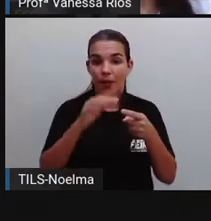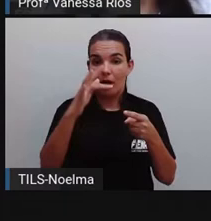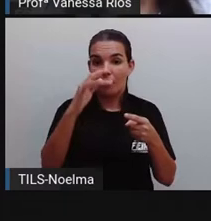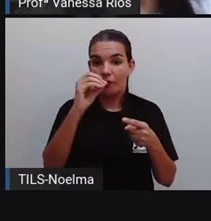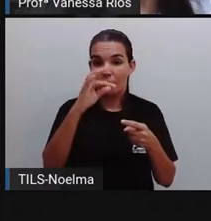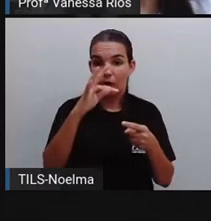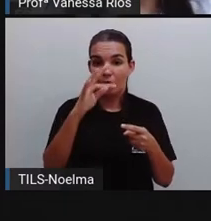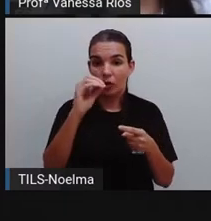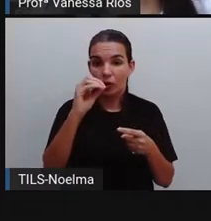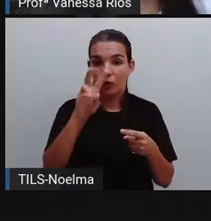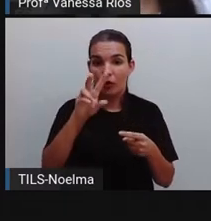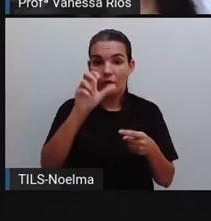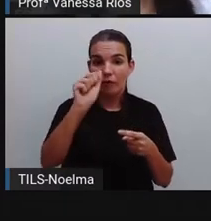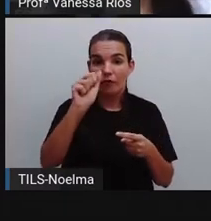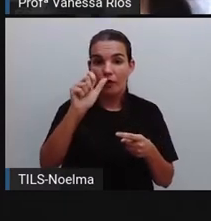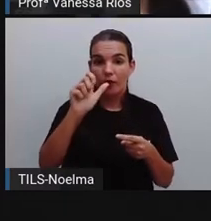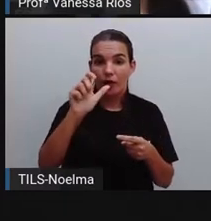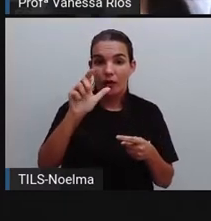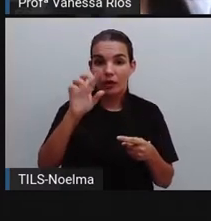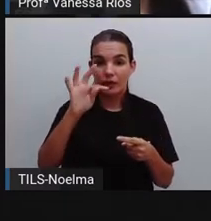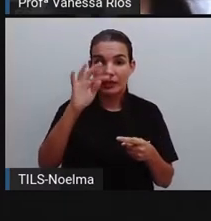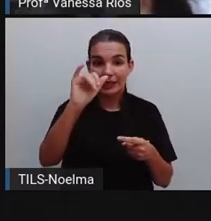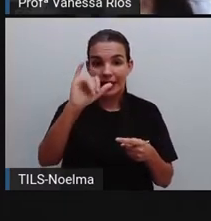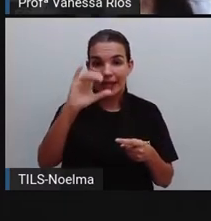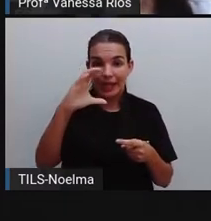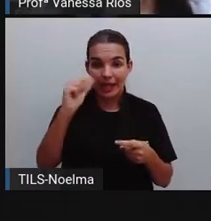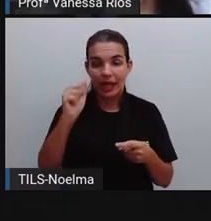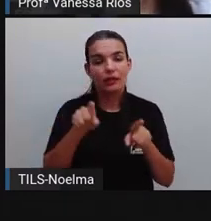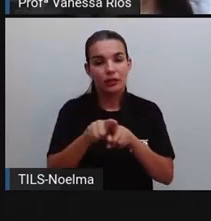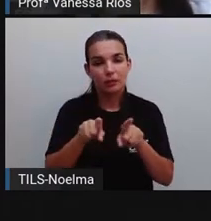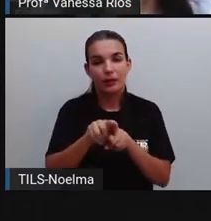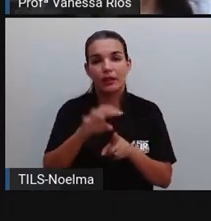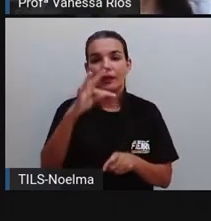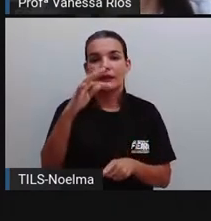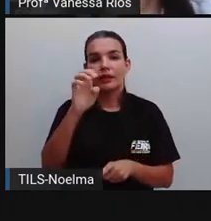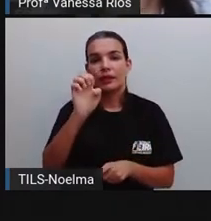fotovoltaica e também a energia térmica.